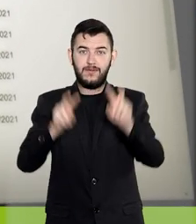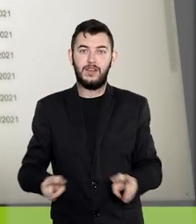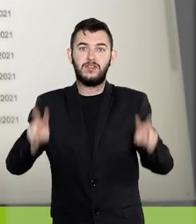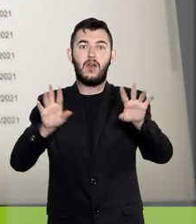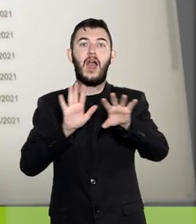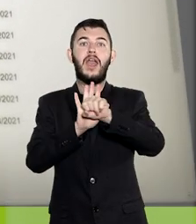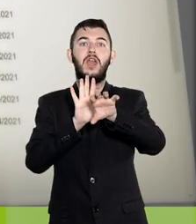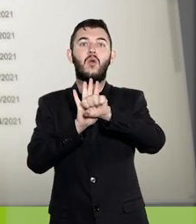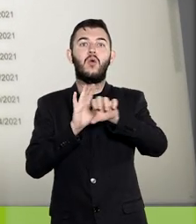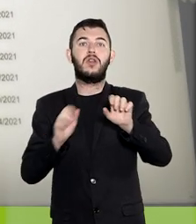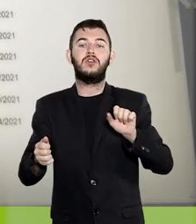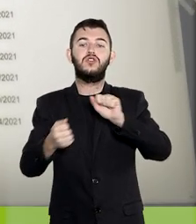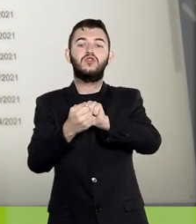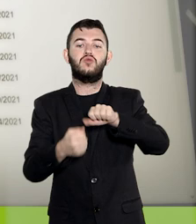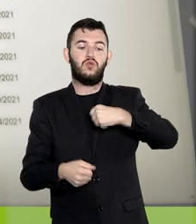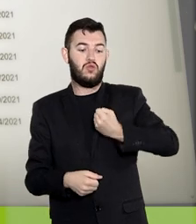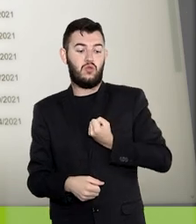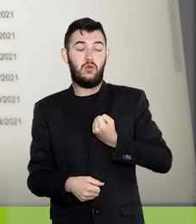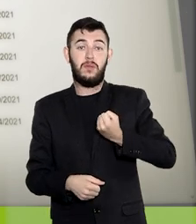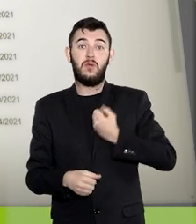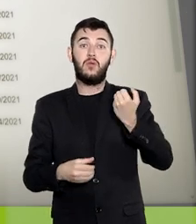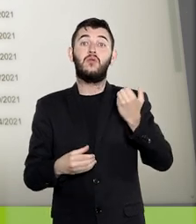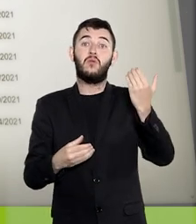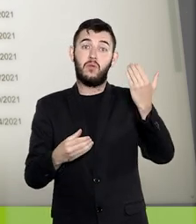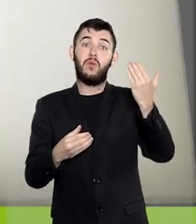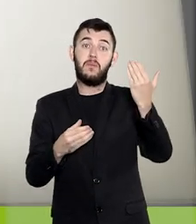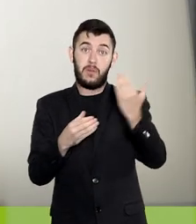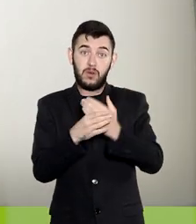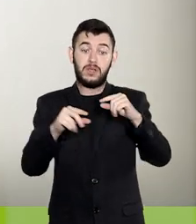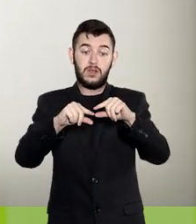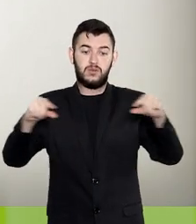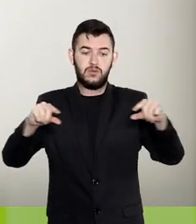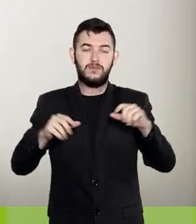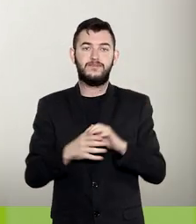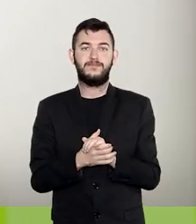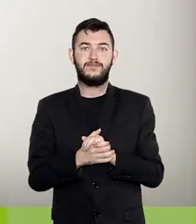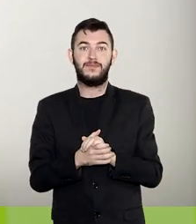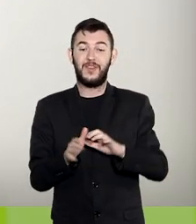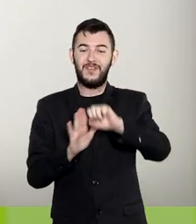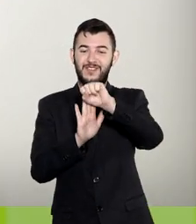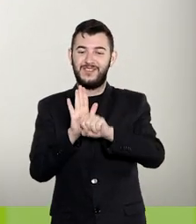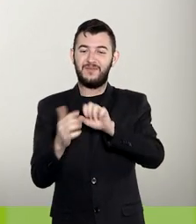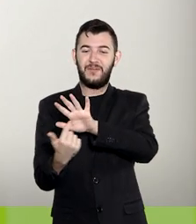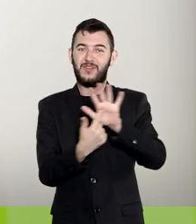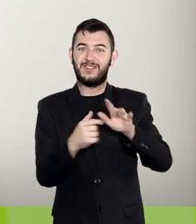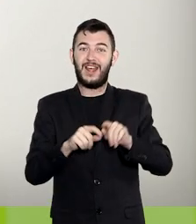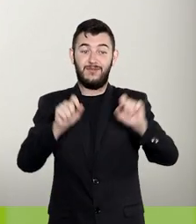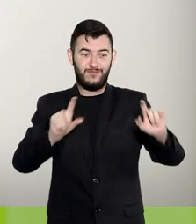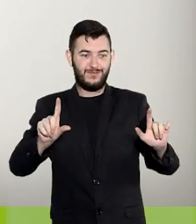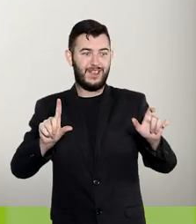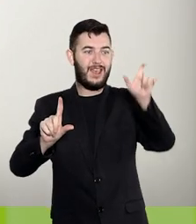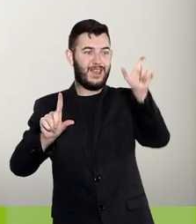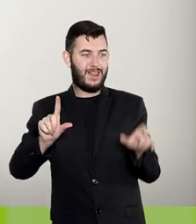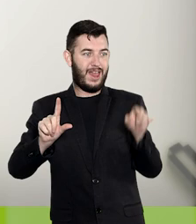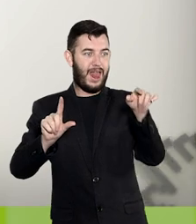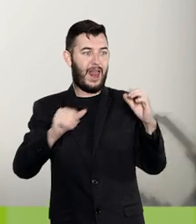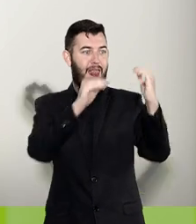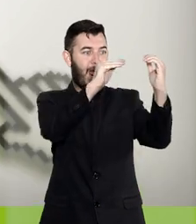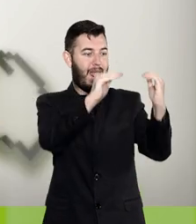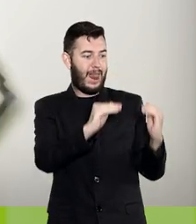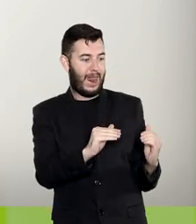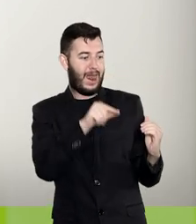irá visualizar este ícone ao lado do número do processo. O símbolo também aparece na árvore do processo,